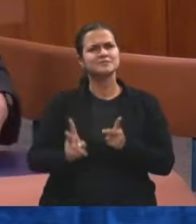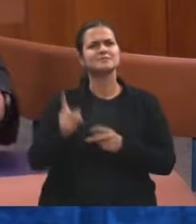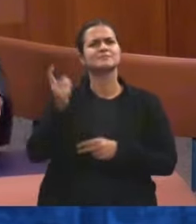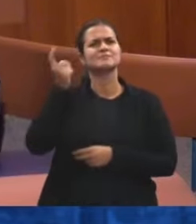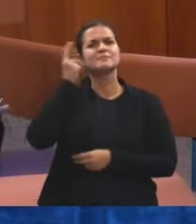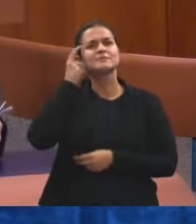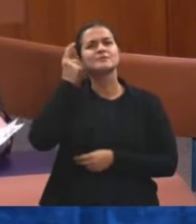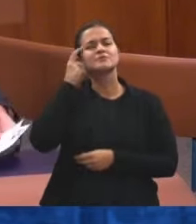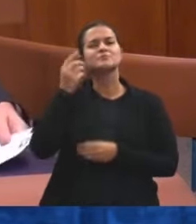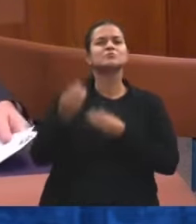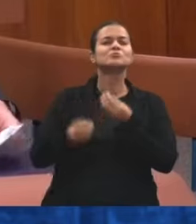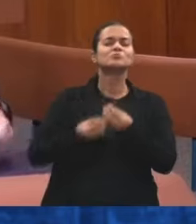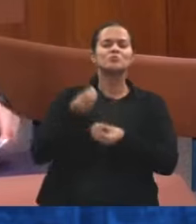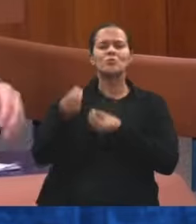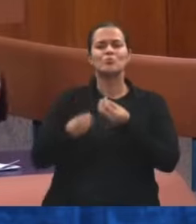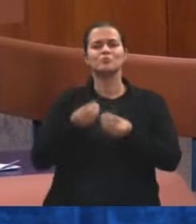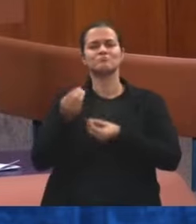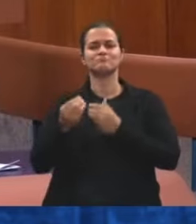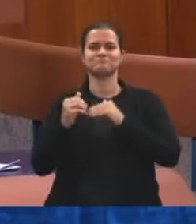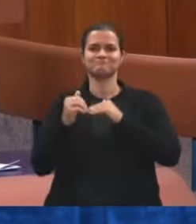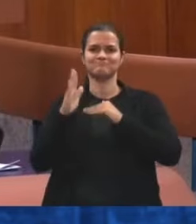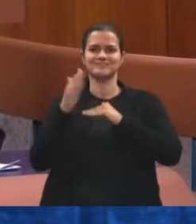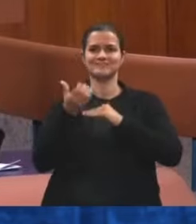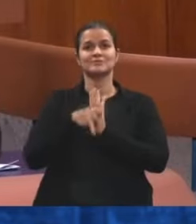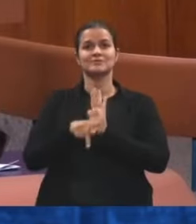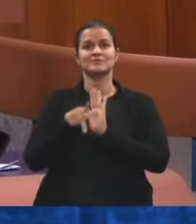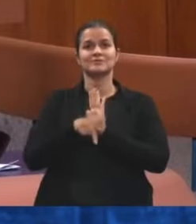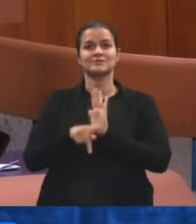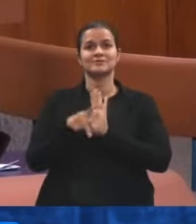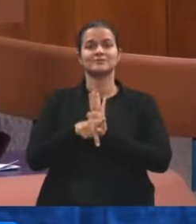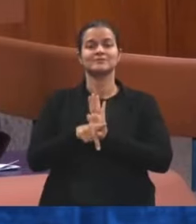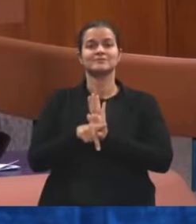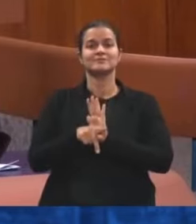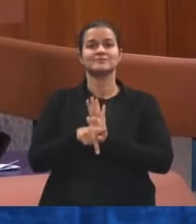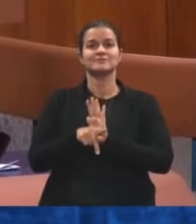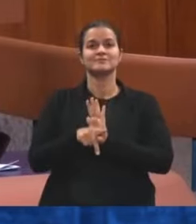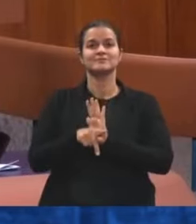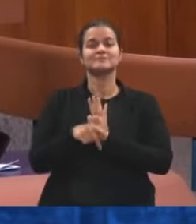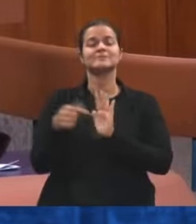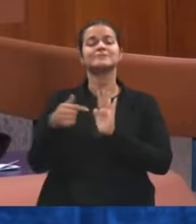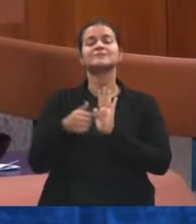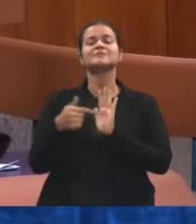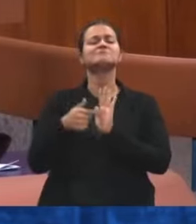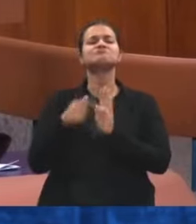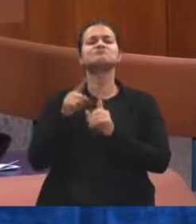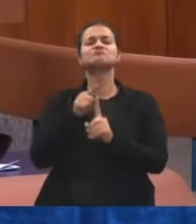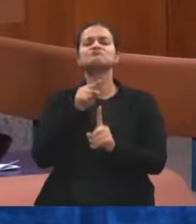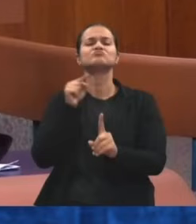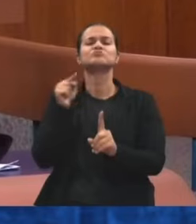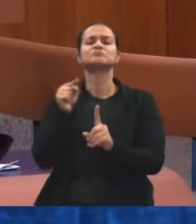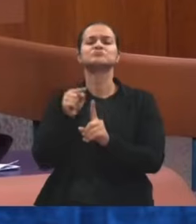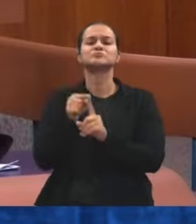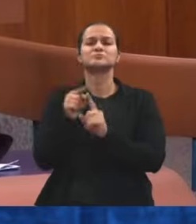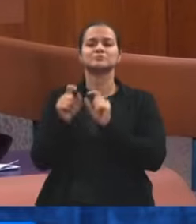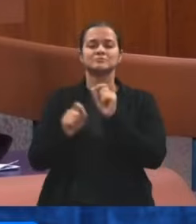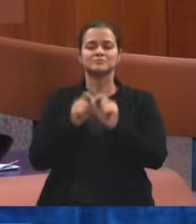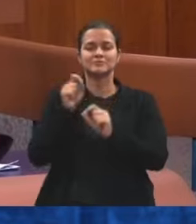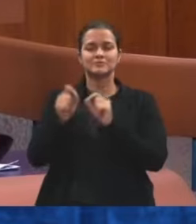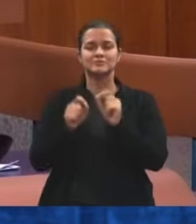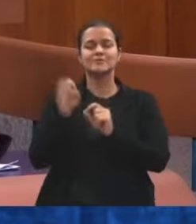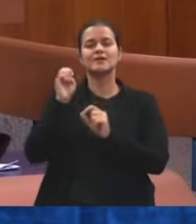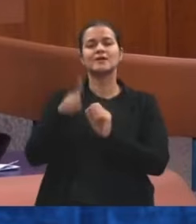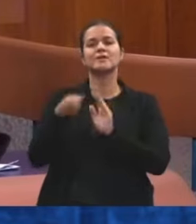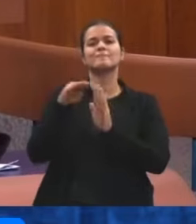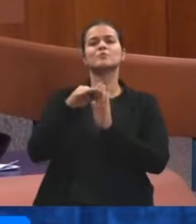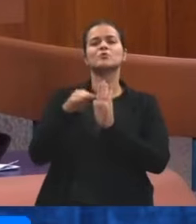nos idosos. Esse projeto, senhores vereadores, tem a finalidade de instituir o programa